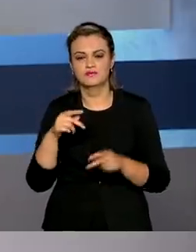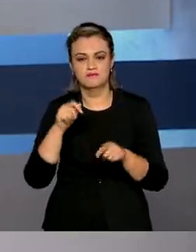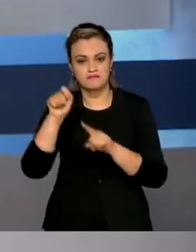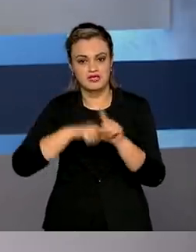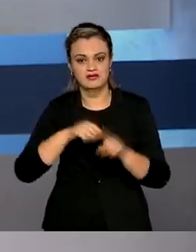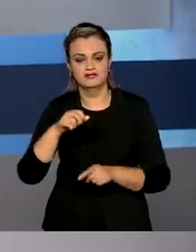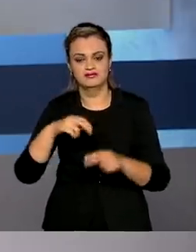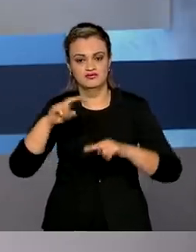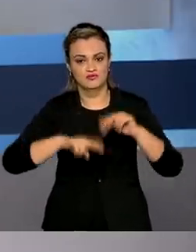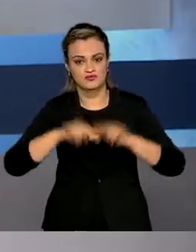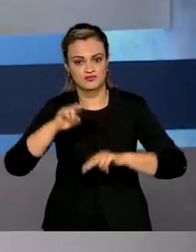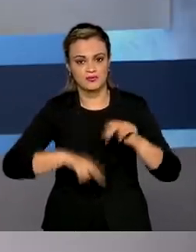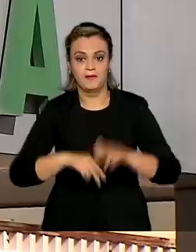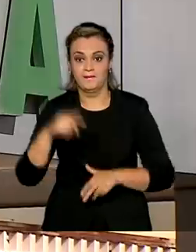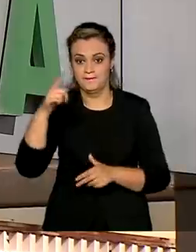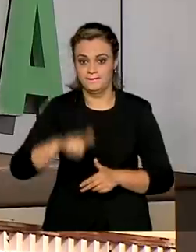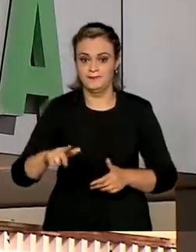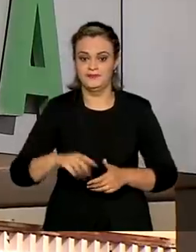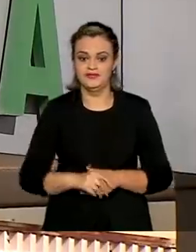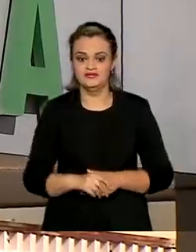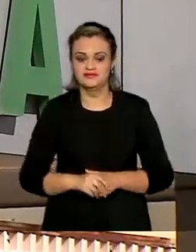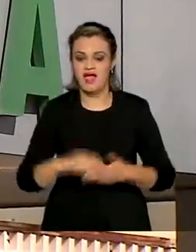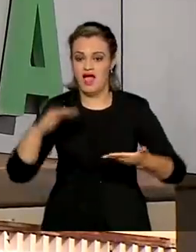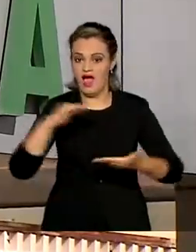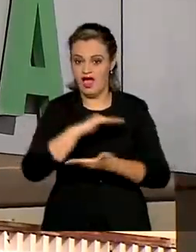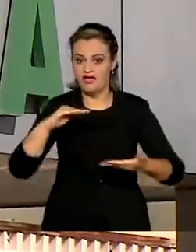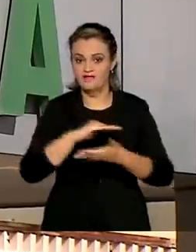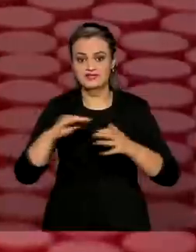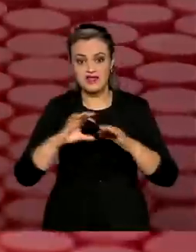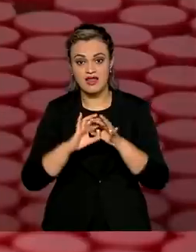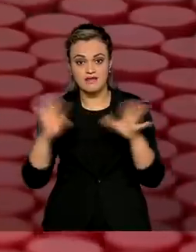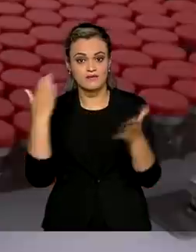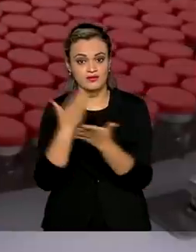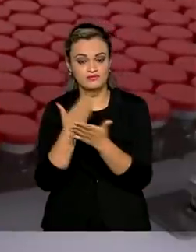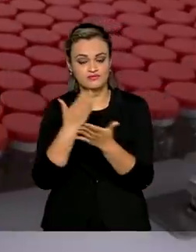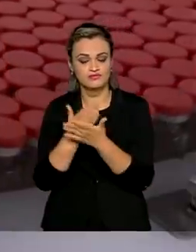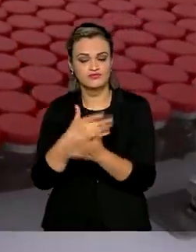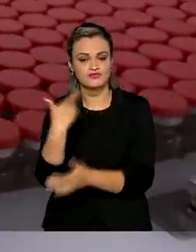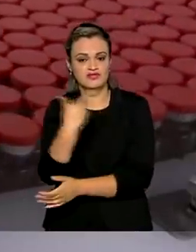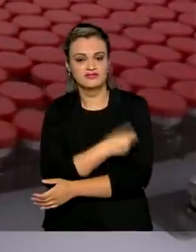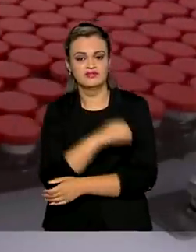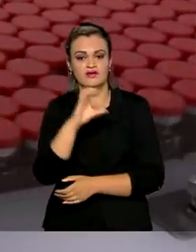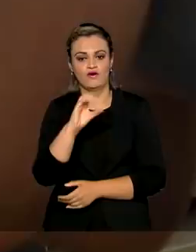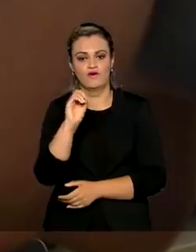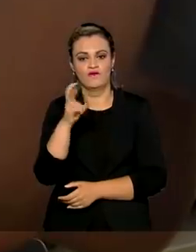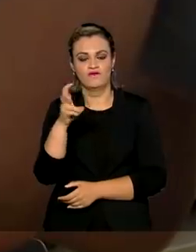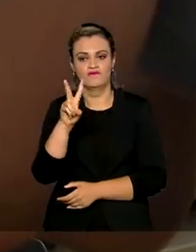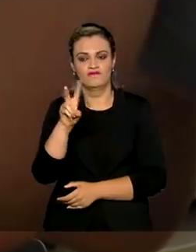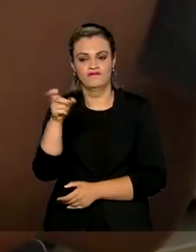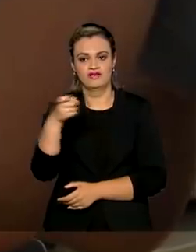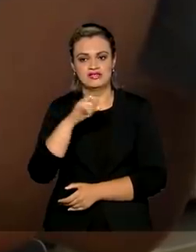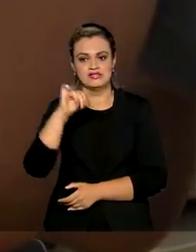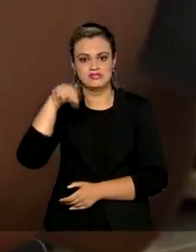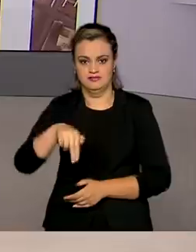junho. E veja também, Anvisa autoriza estudo clínico da vacina Covaxin no Brasil.